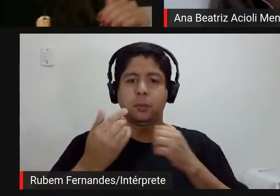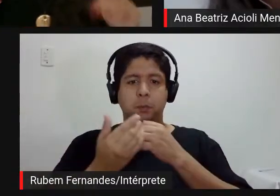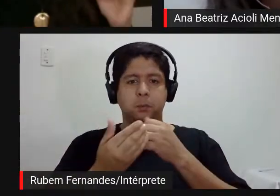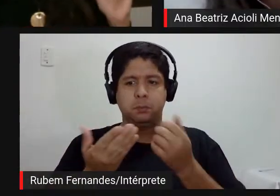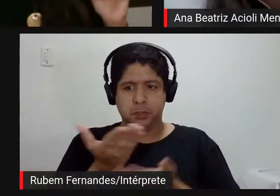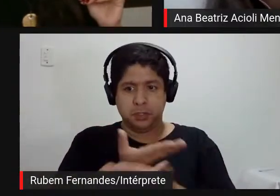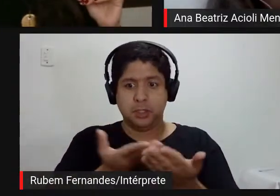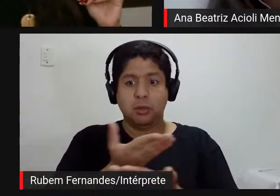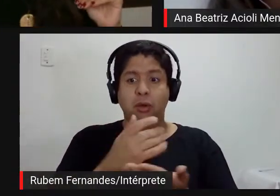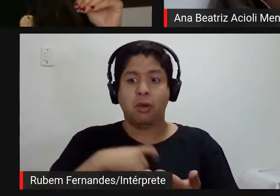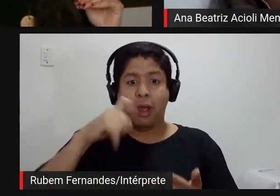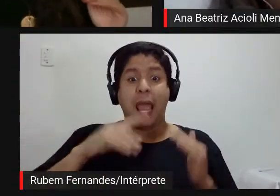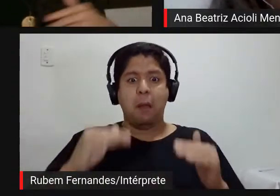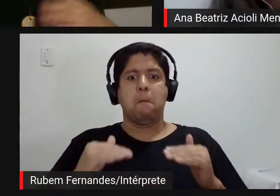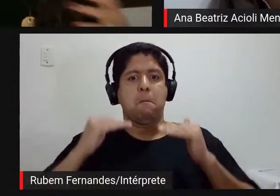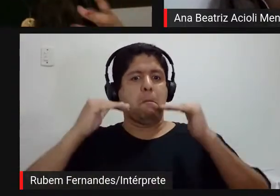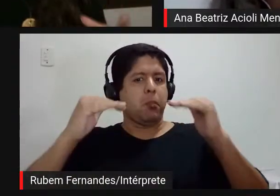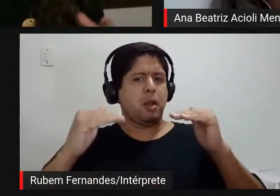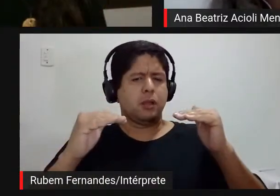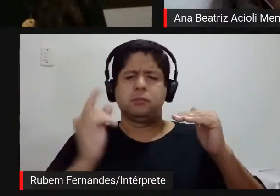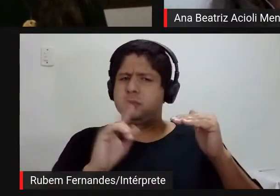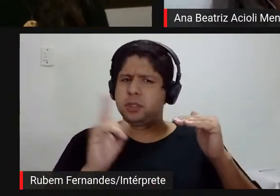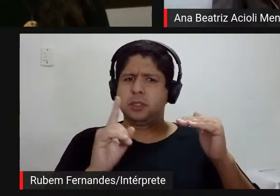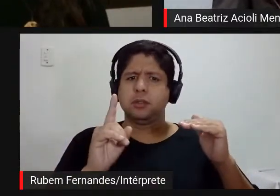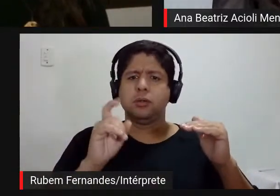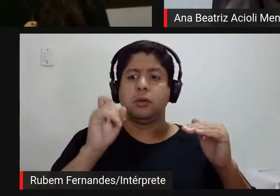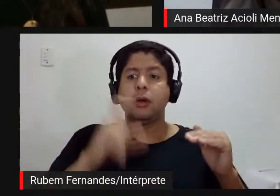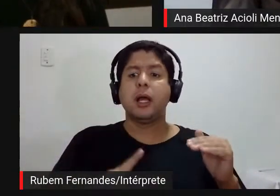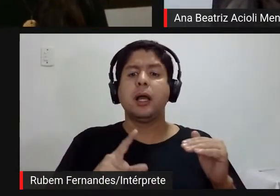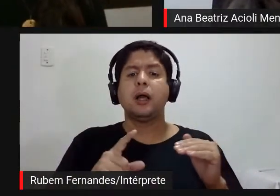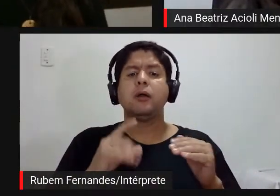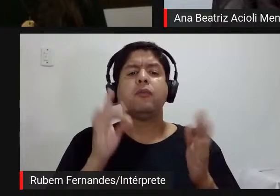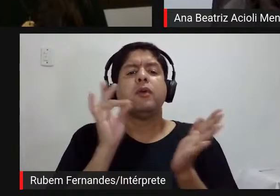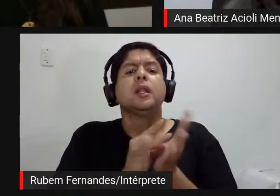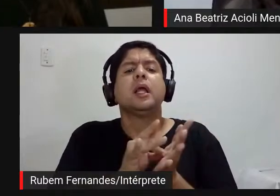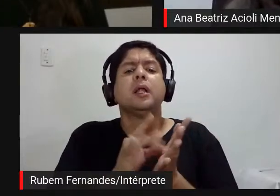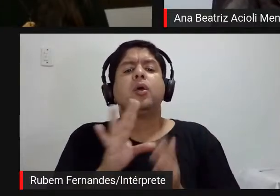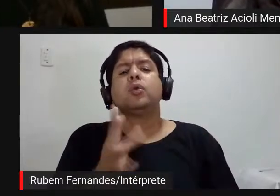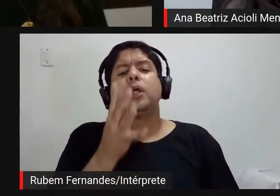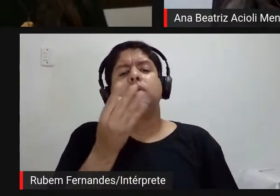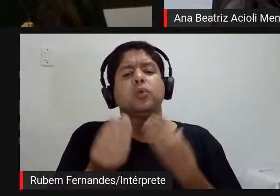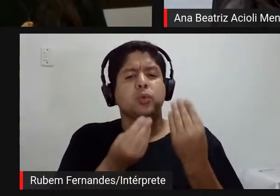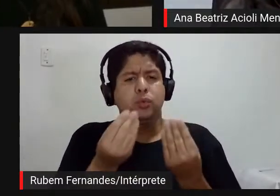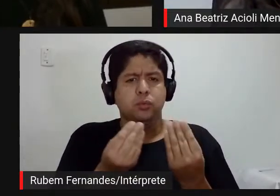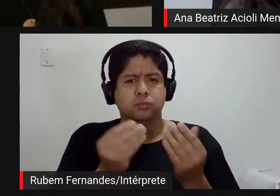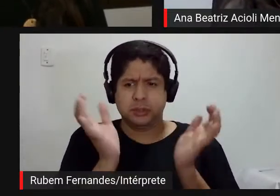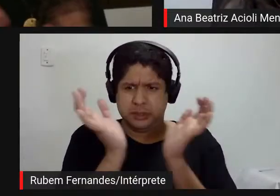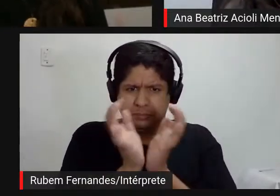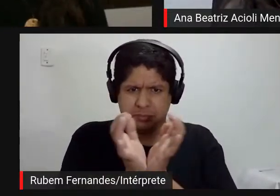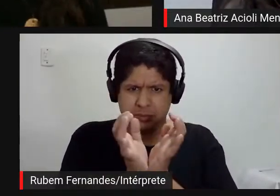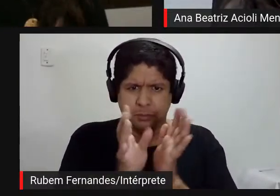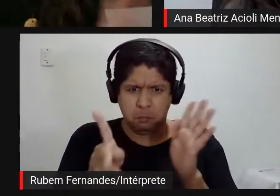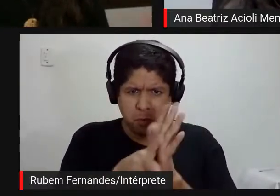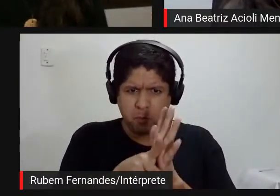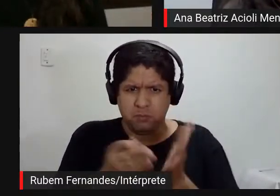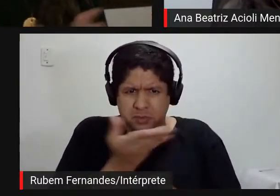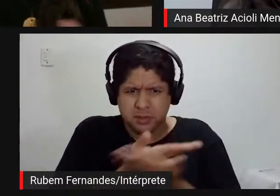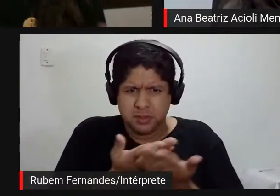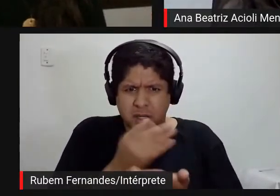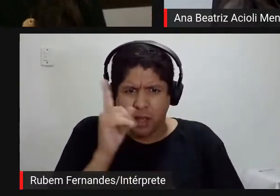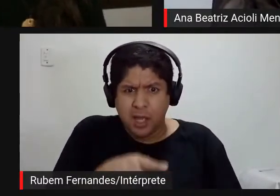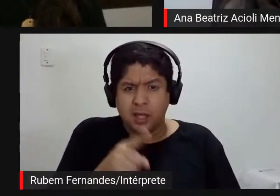equipe de mediação né e você percebe que isso realmente acontece nem sempre tem equipe de mediação né se faz uma exposição